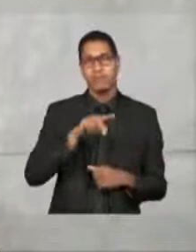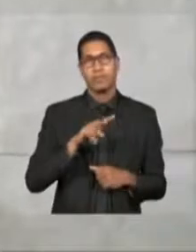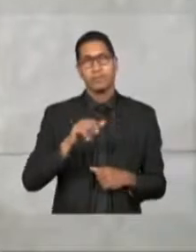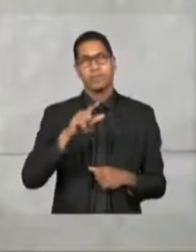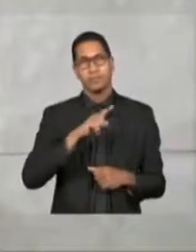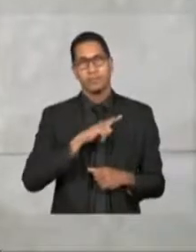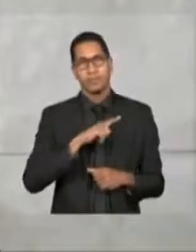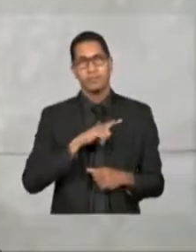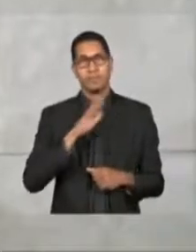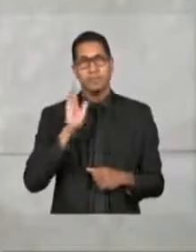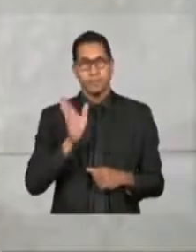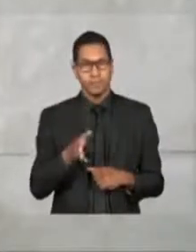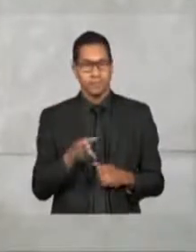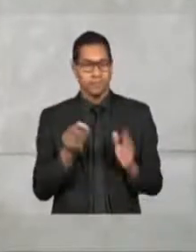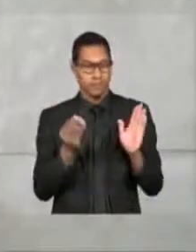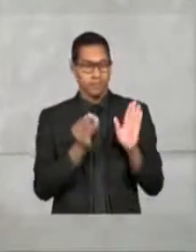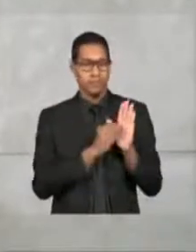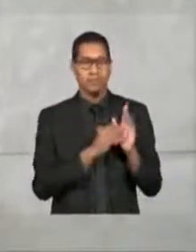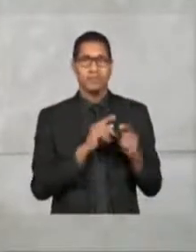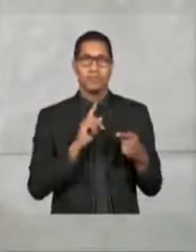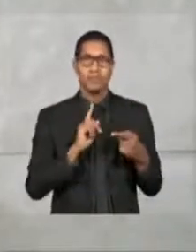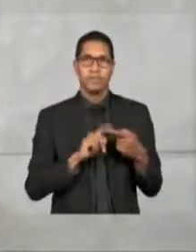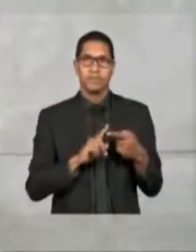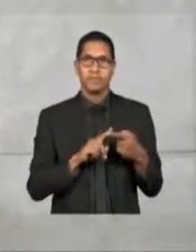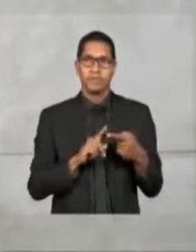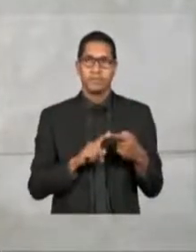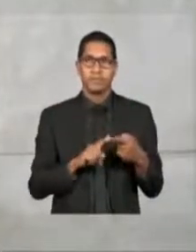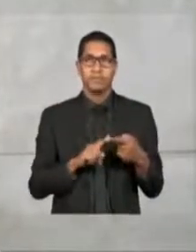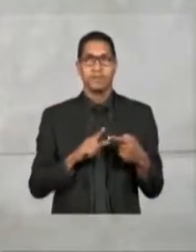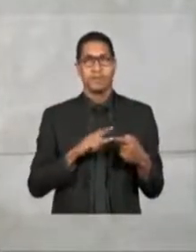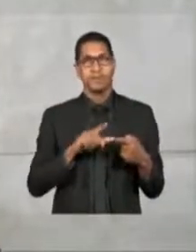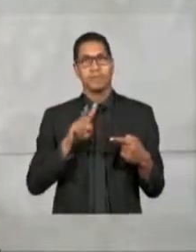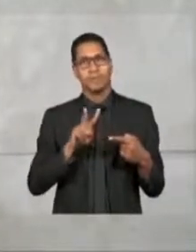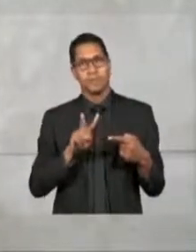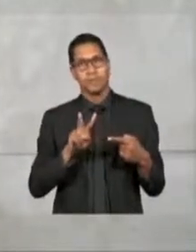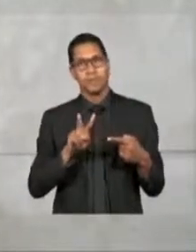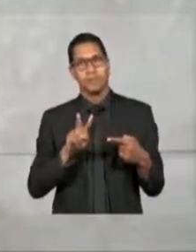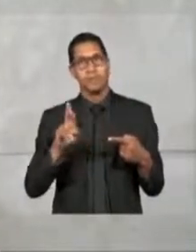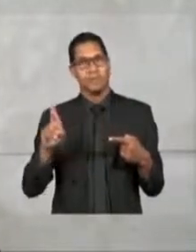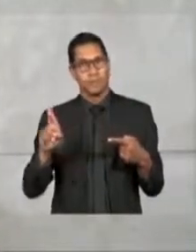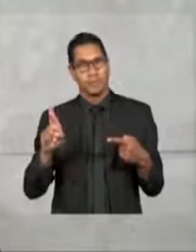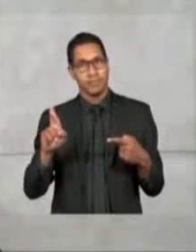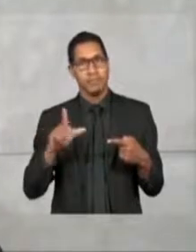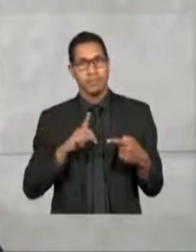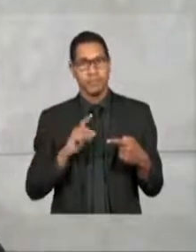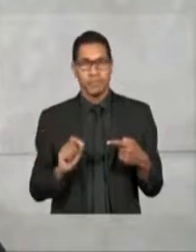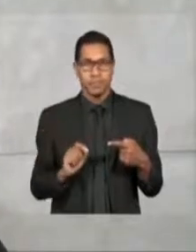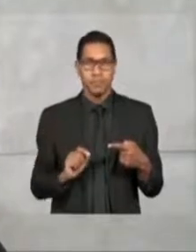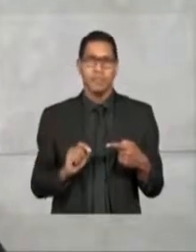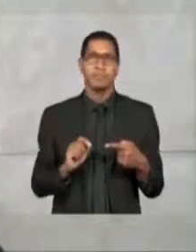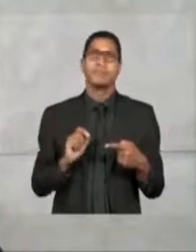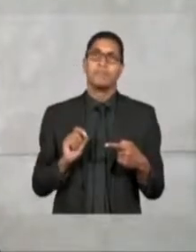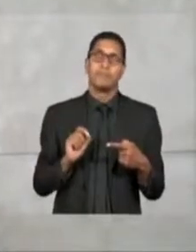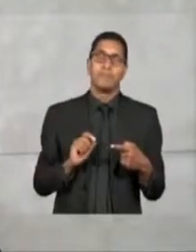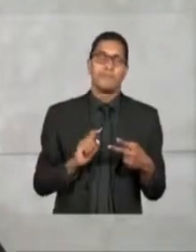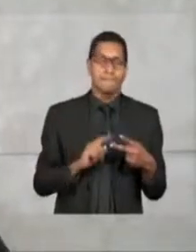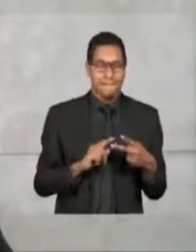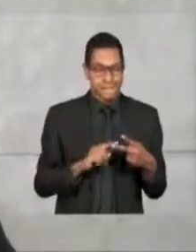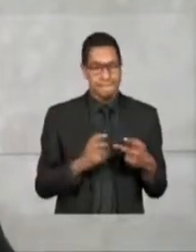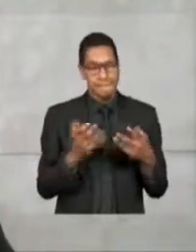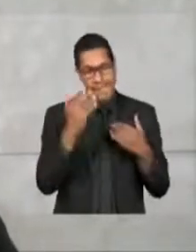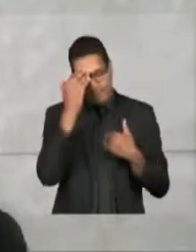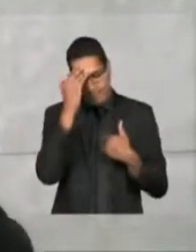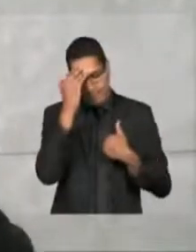recebendo o Vale Refeição e uma coisa que eu quero aqui